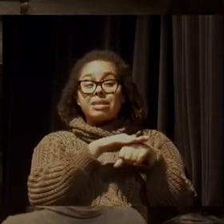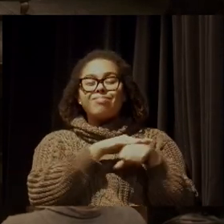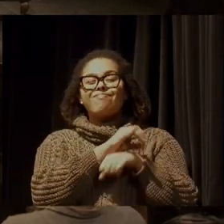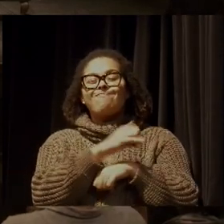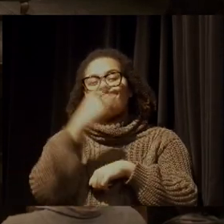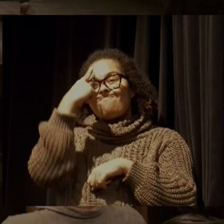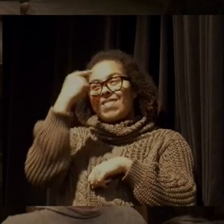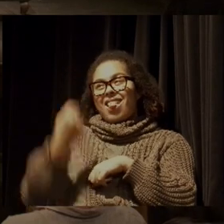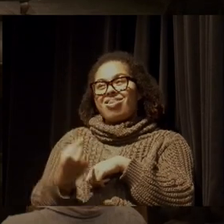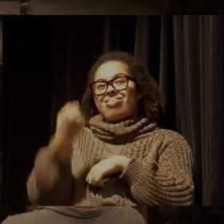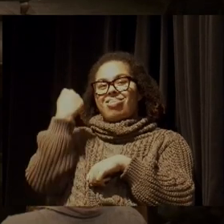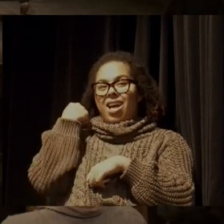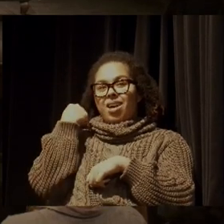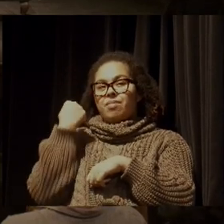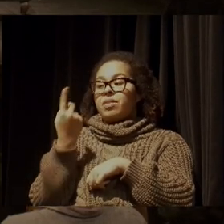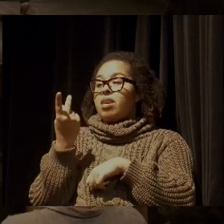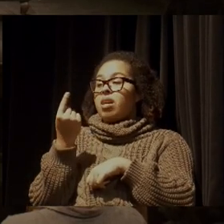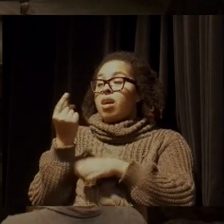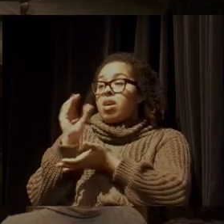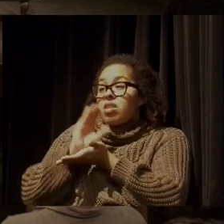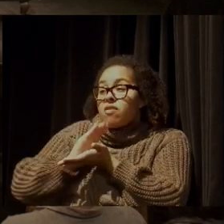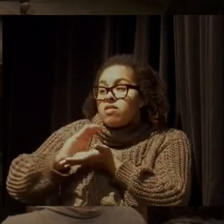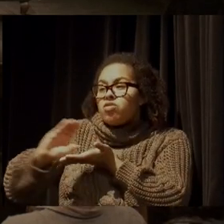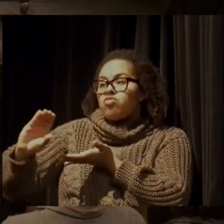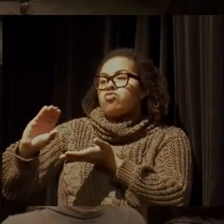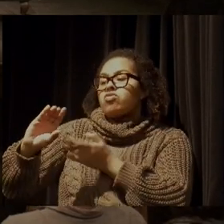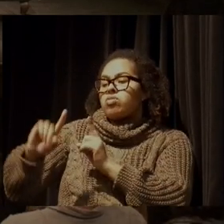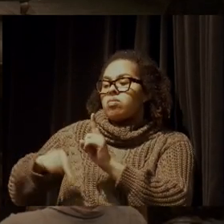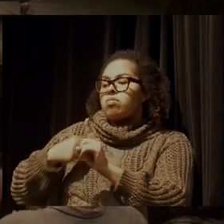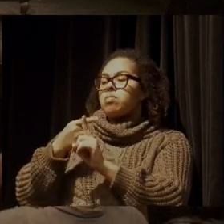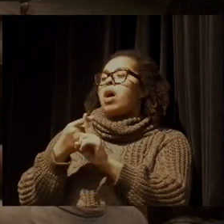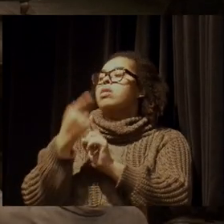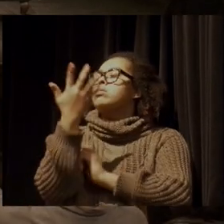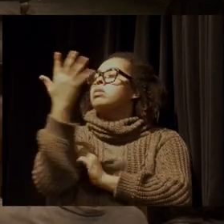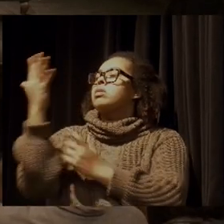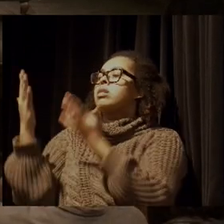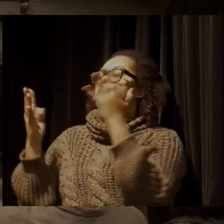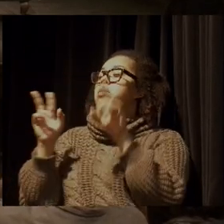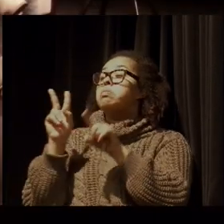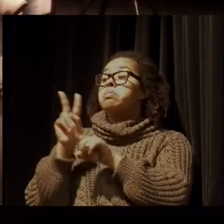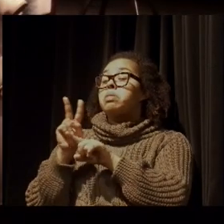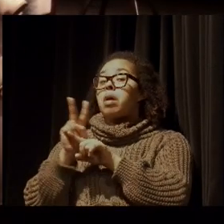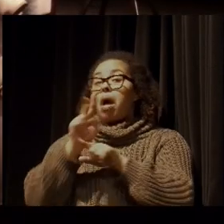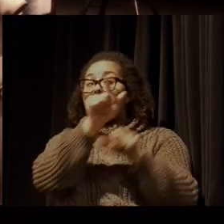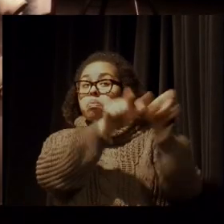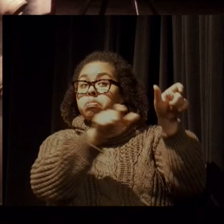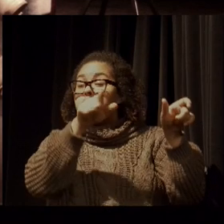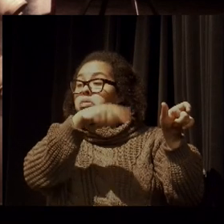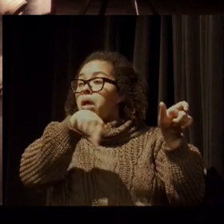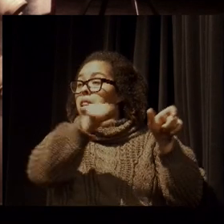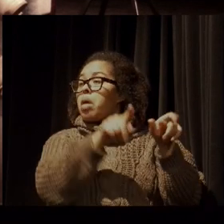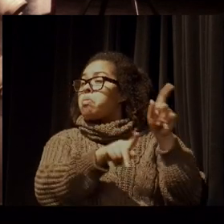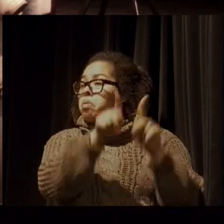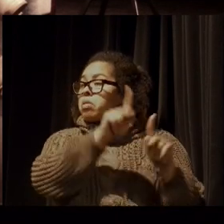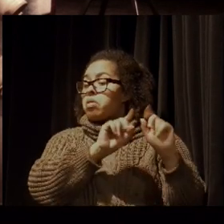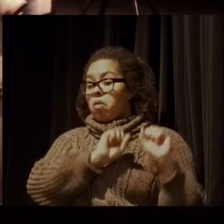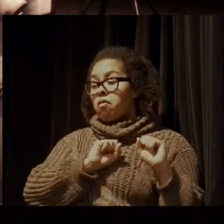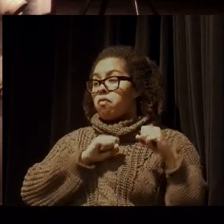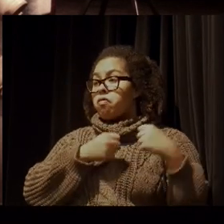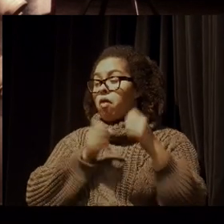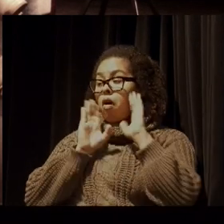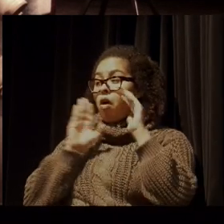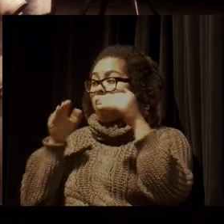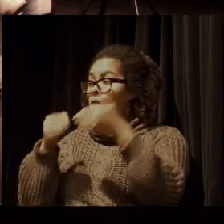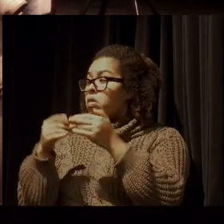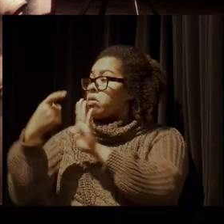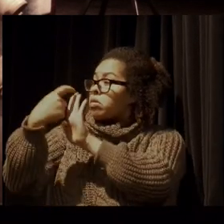mais em educação ambiental, quer dizer, nós teríamos uma geração mais engajada, inclusive quem conhece